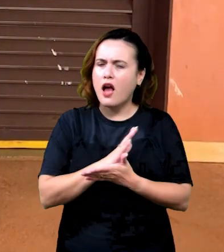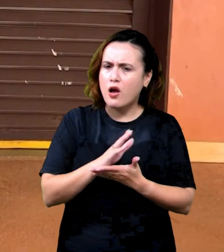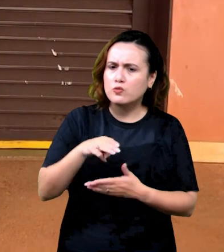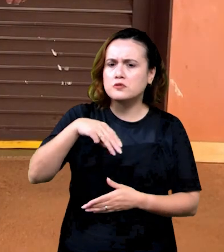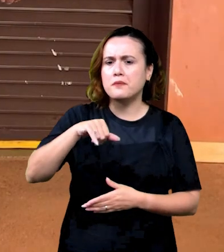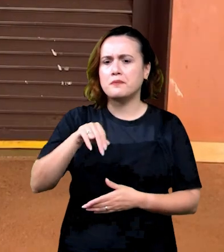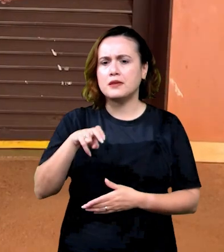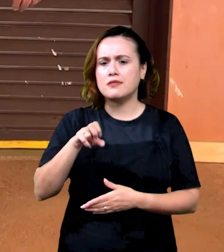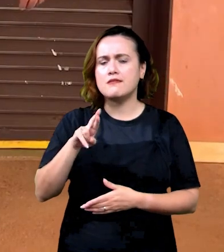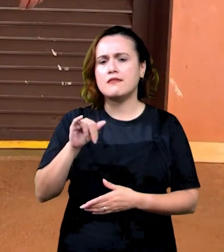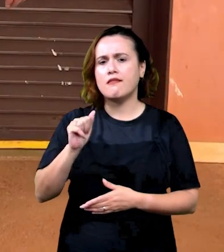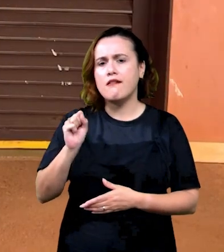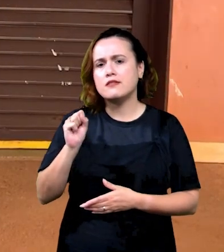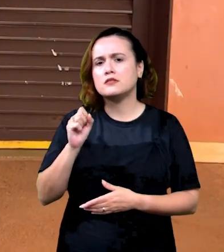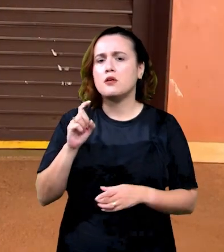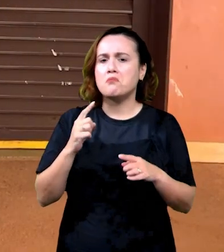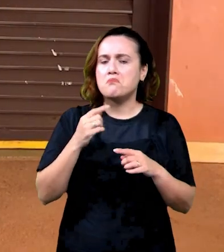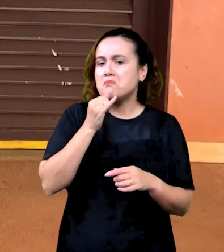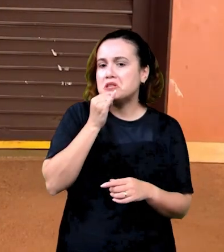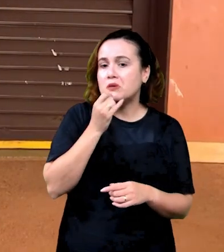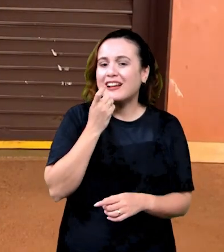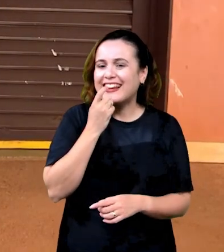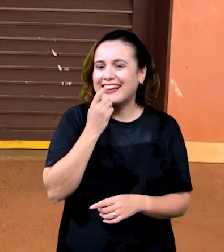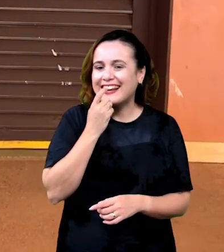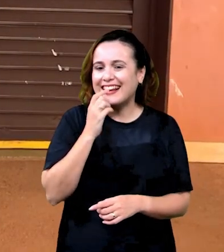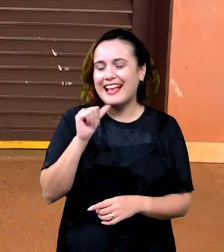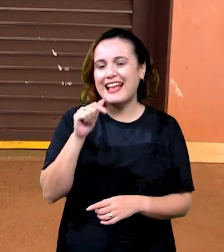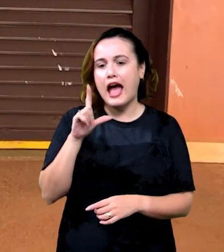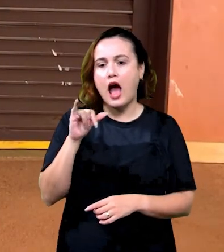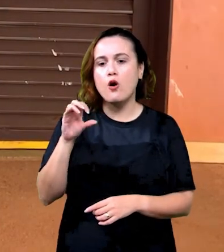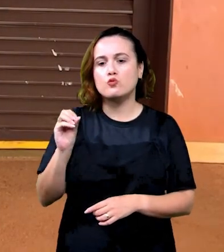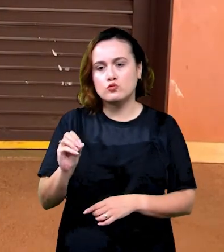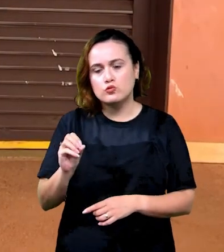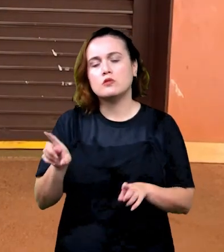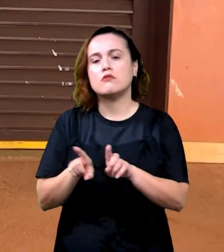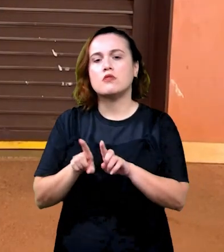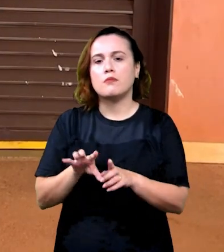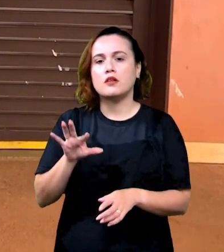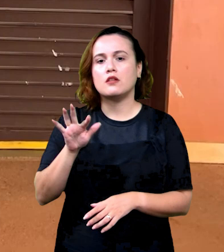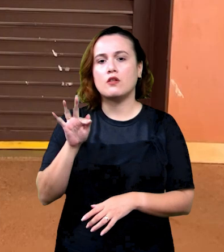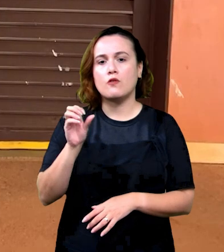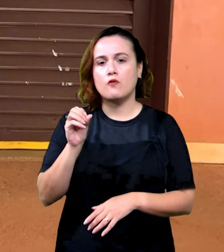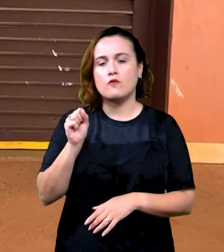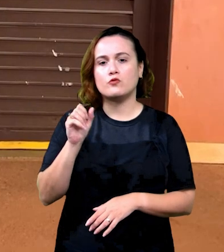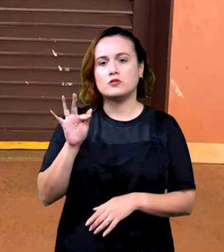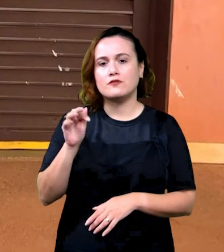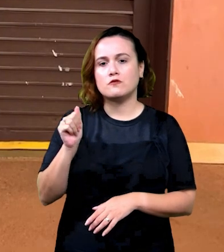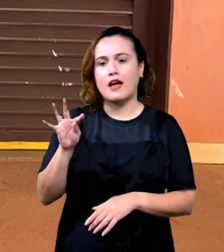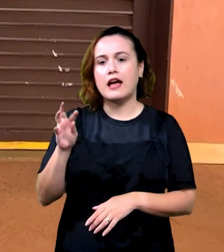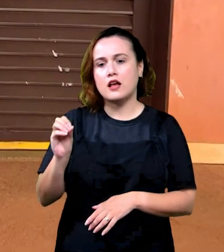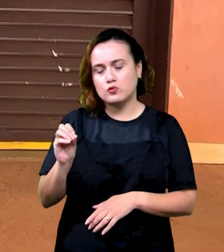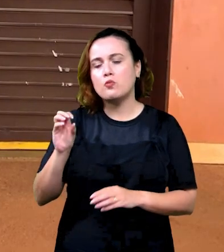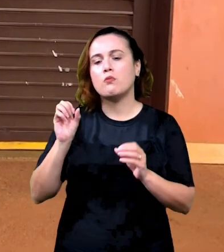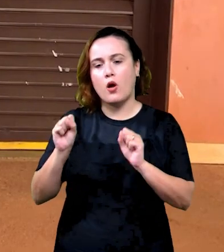acrescentar como cálcio, fosfatos em si, como iorim, para enriquecer todo esse